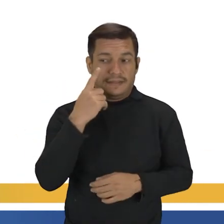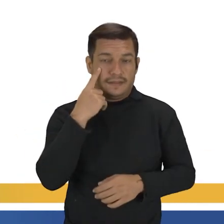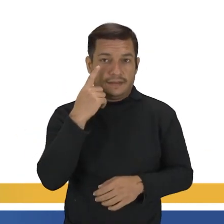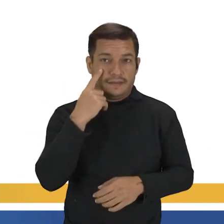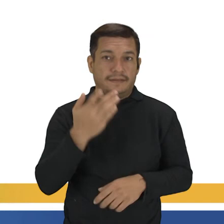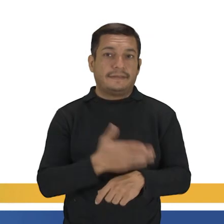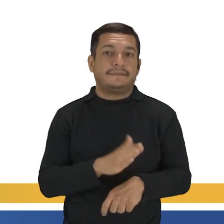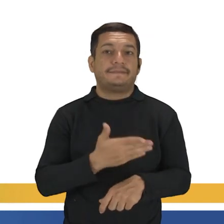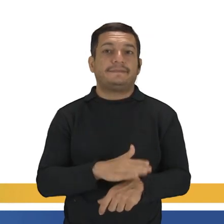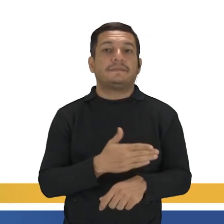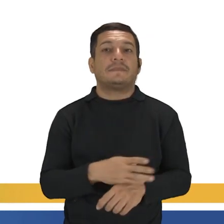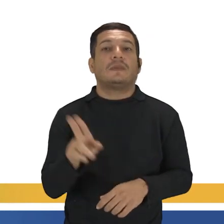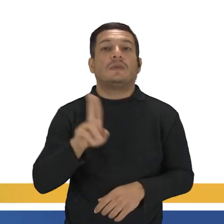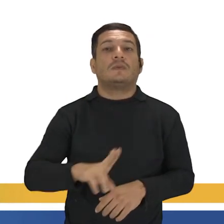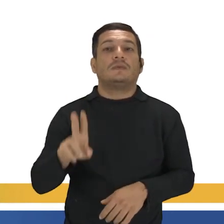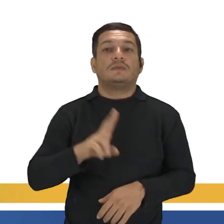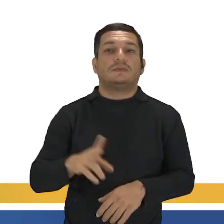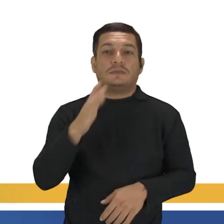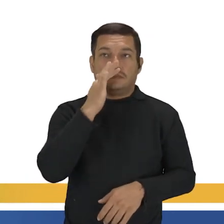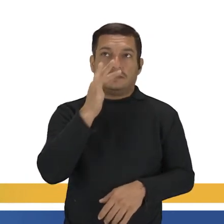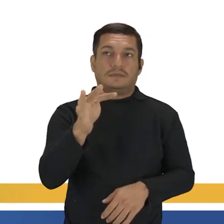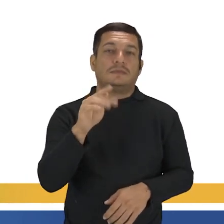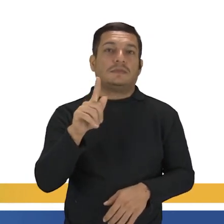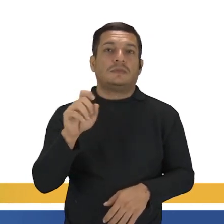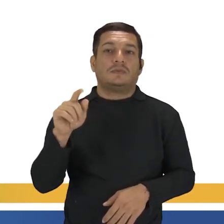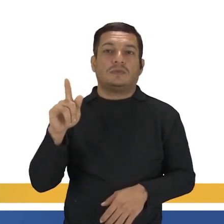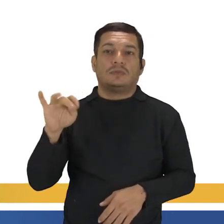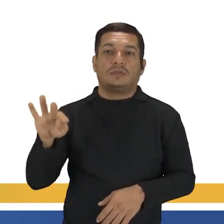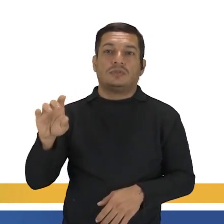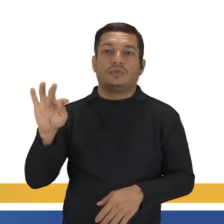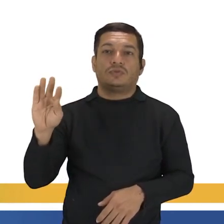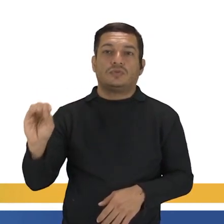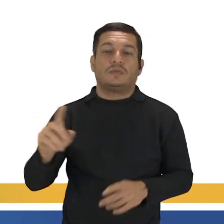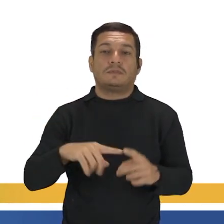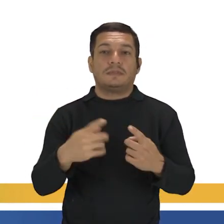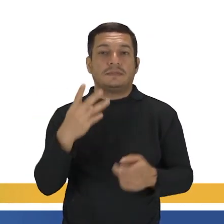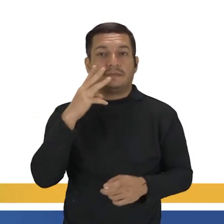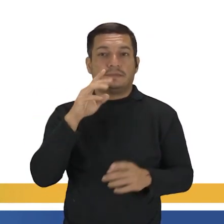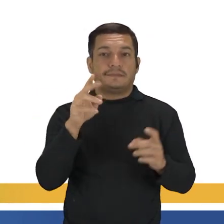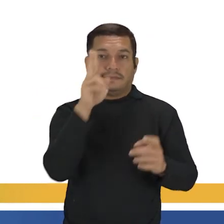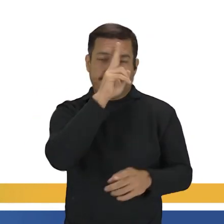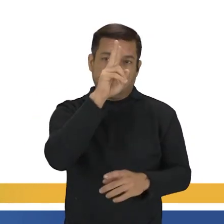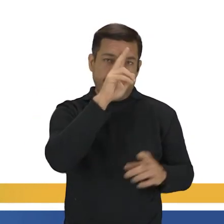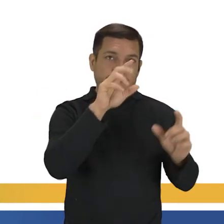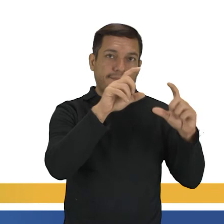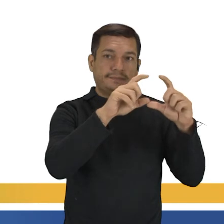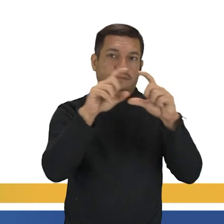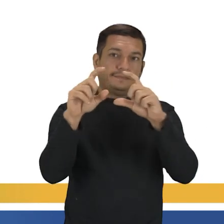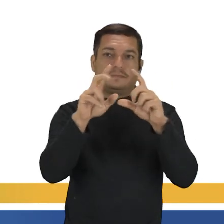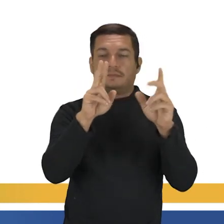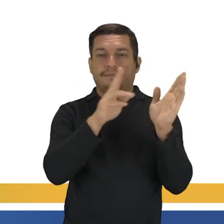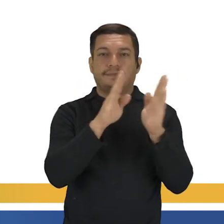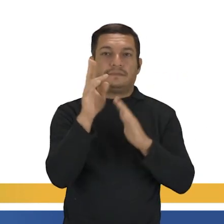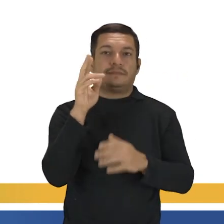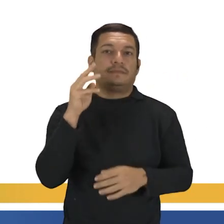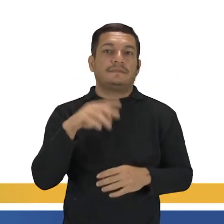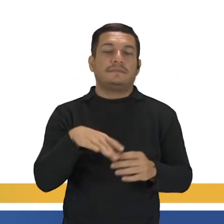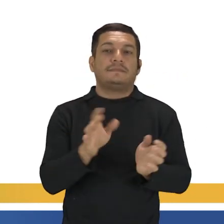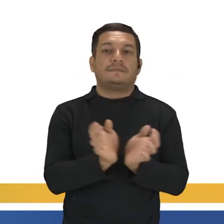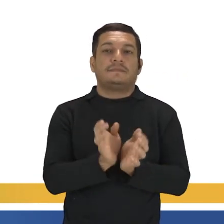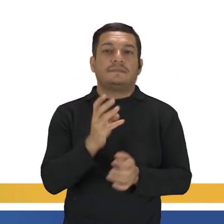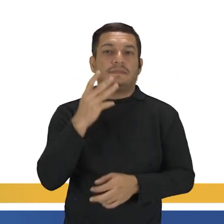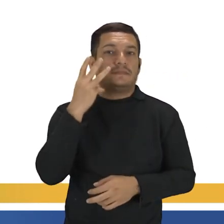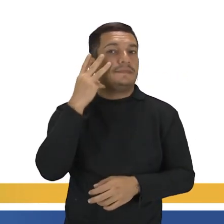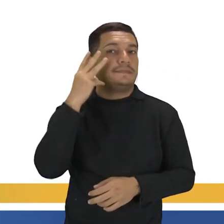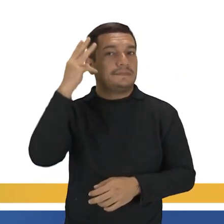prática o uso aí do futuro com o Going To. Mais uma tirinha, né? Da turma da Mônica em